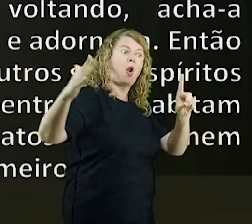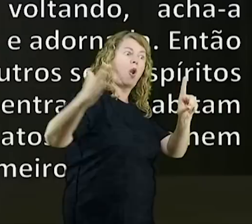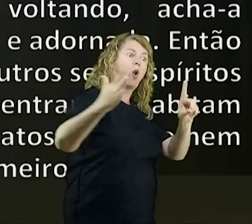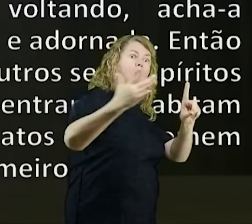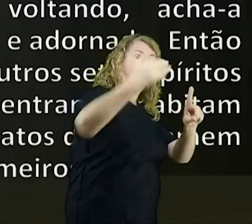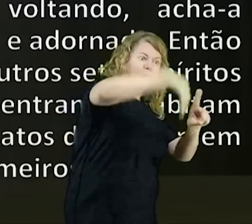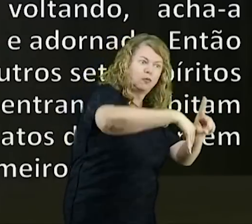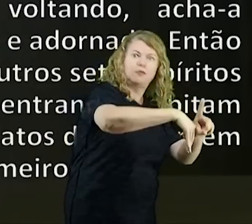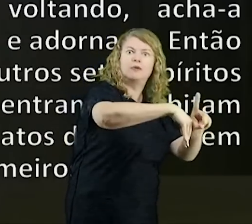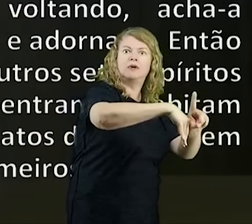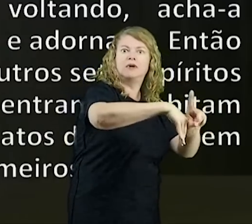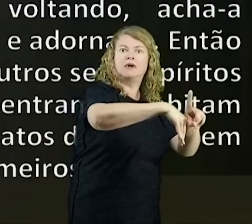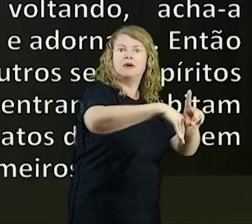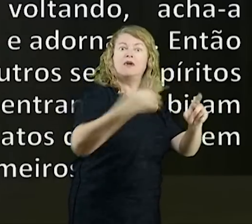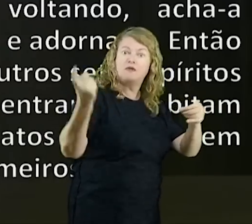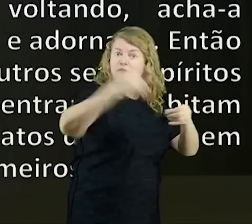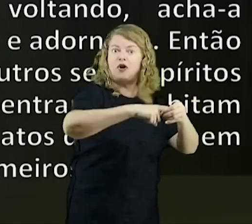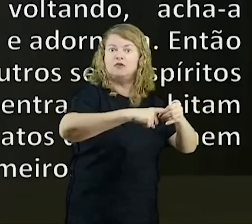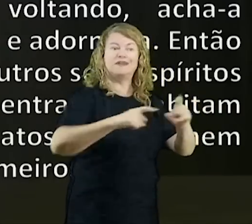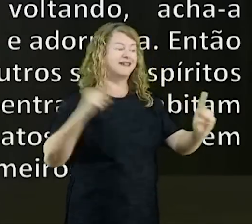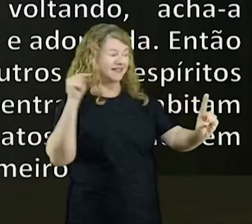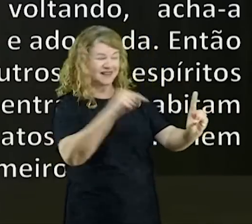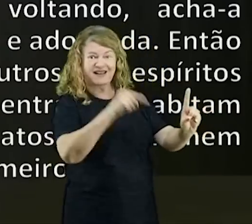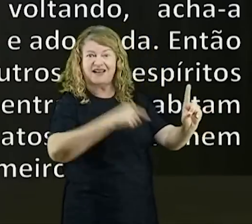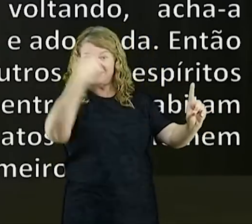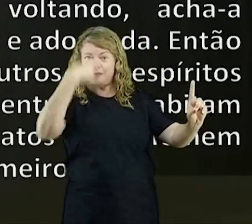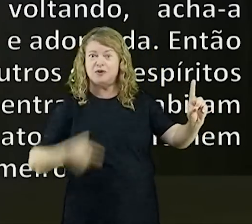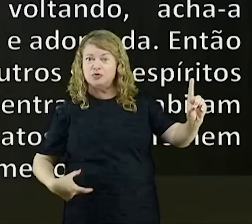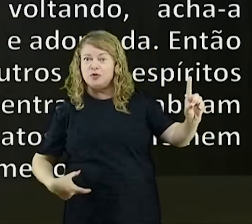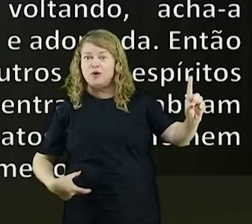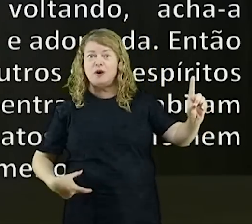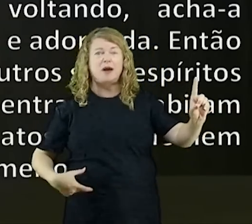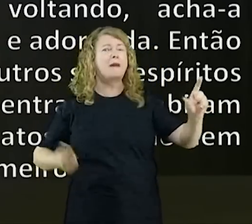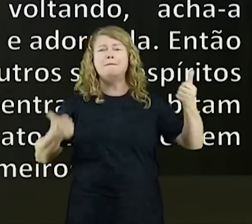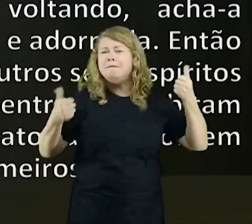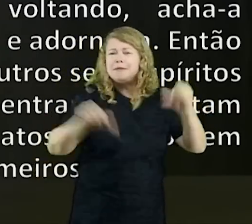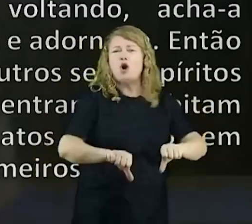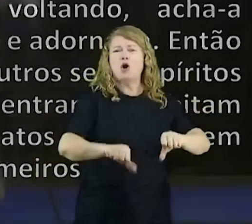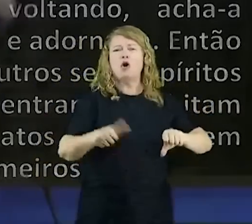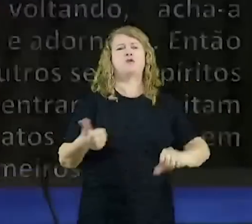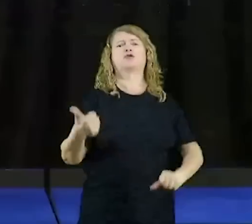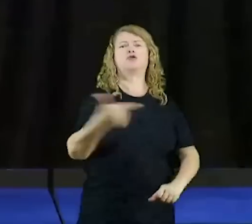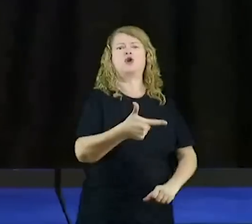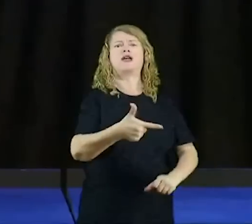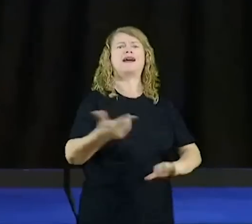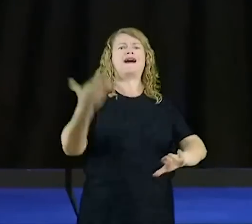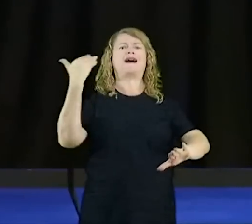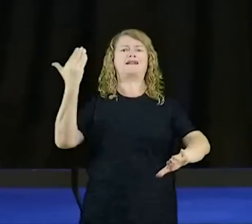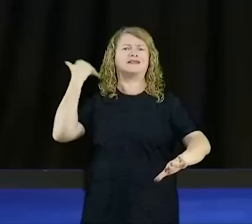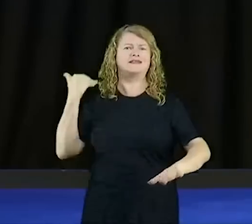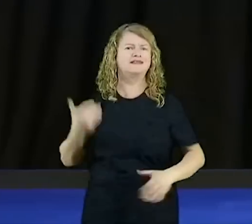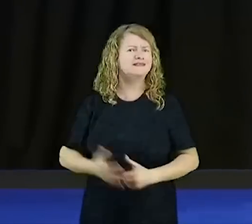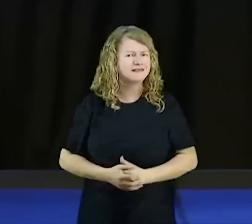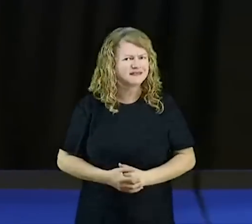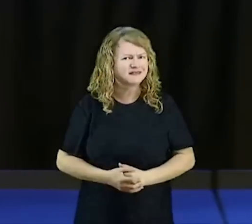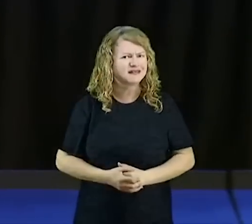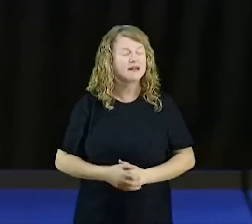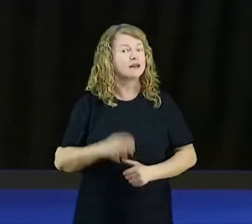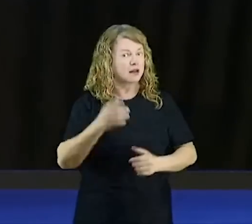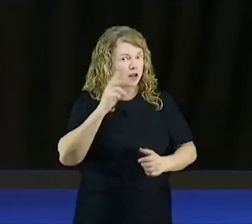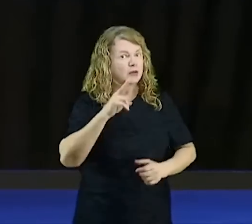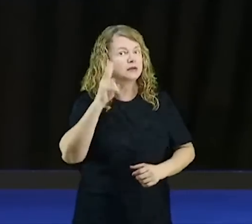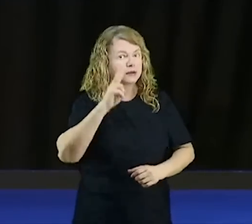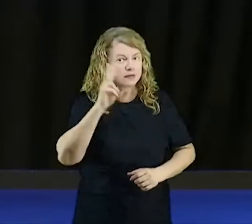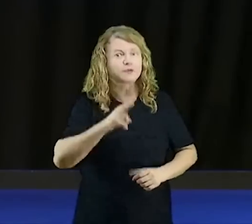atos desse homem, piores do que os primeiros. Eu lembro, gente, isso foi perto aqui da nossa cidade.